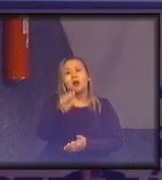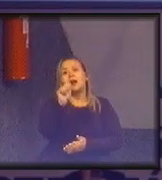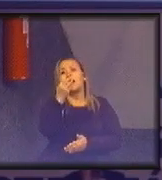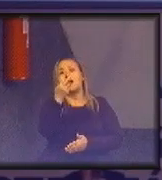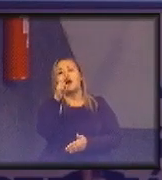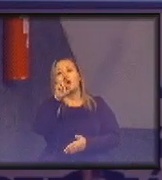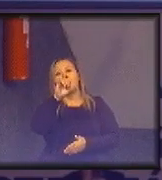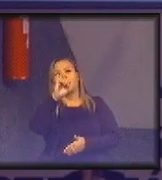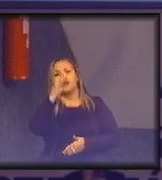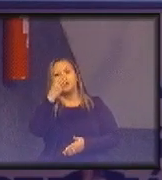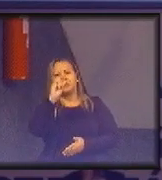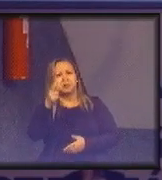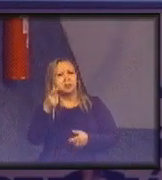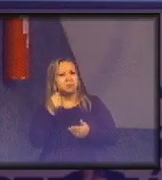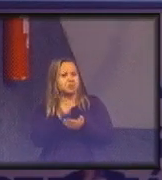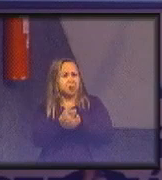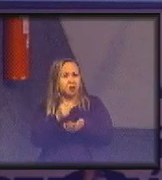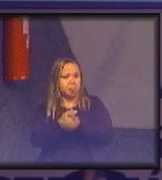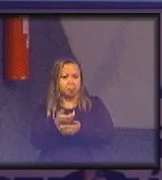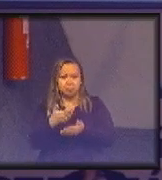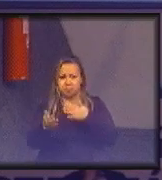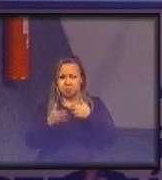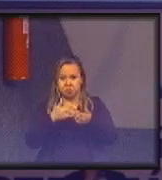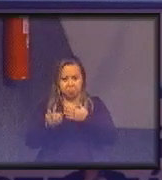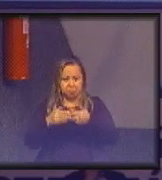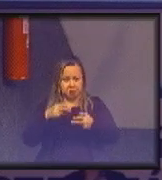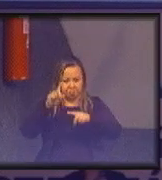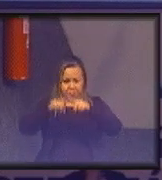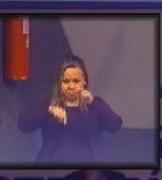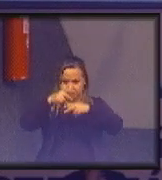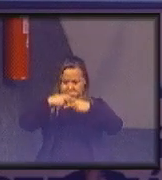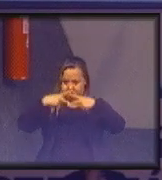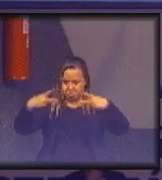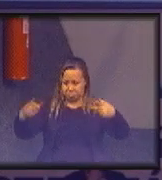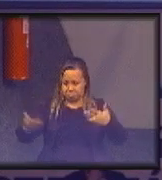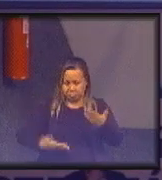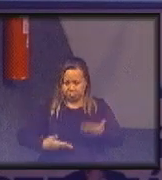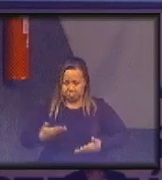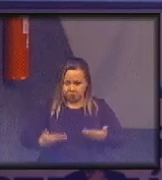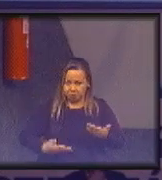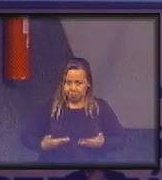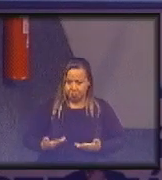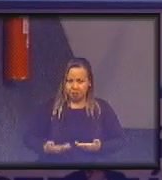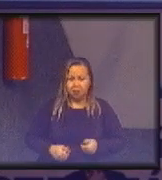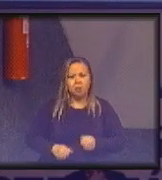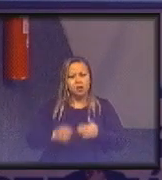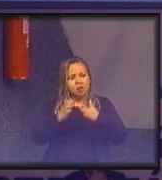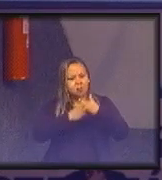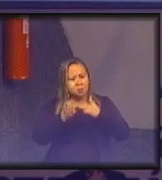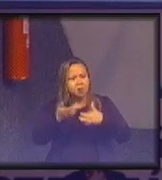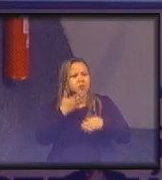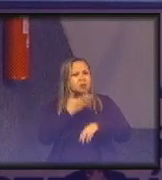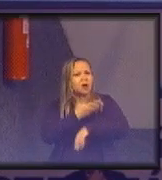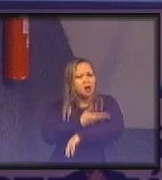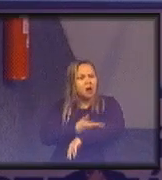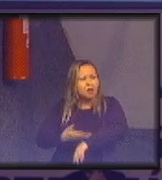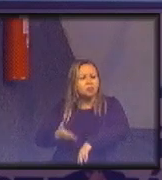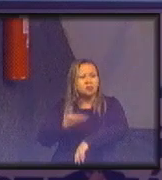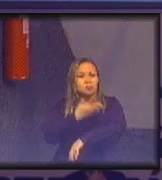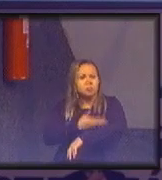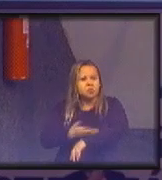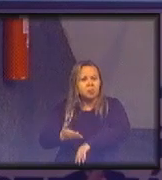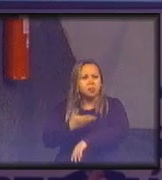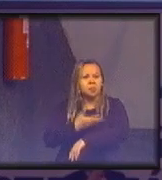compra de qualquer produto ou serviço que aquelas empresas que se acostumaram a se aquartelar